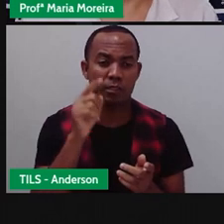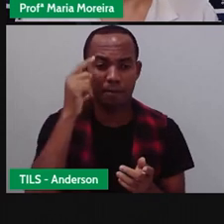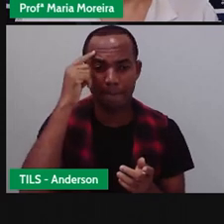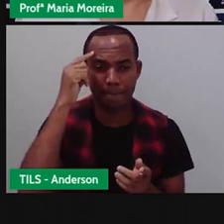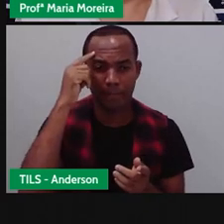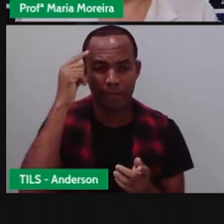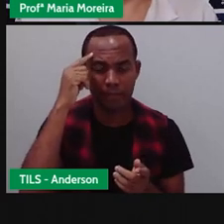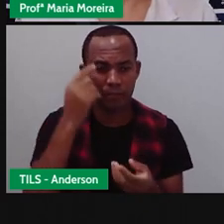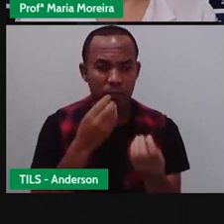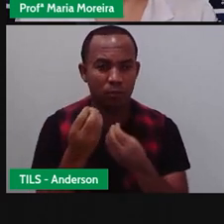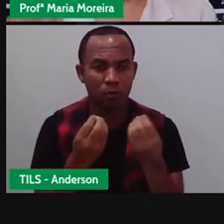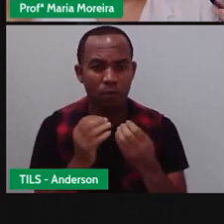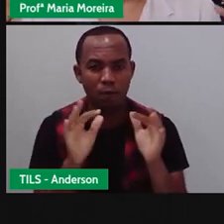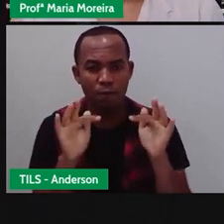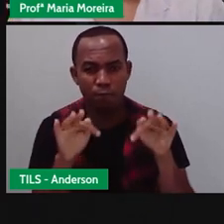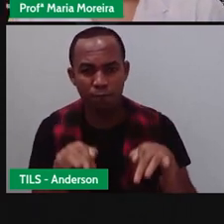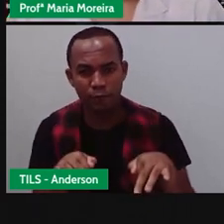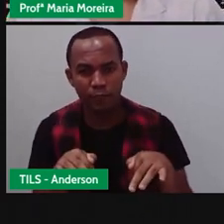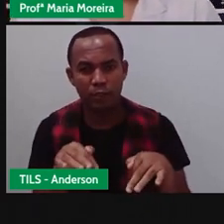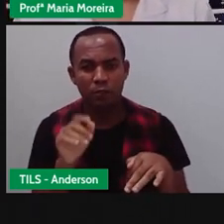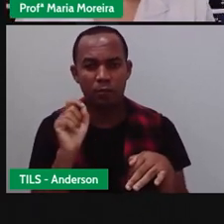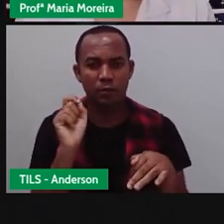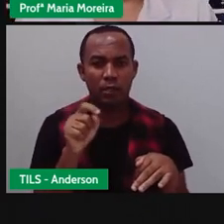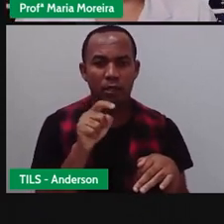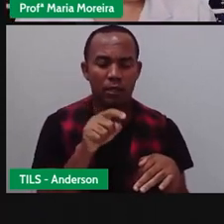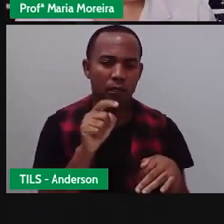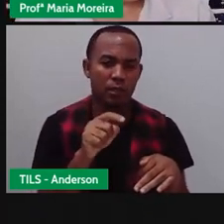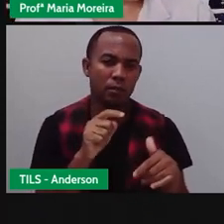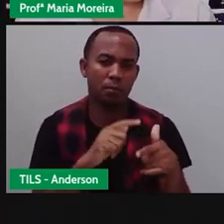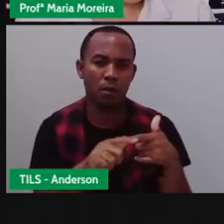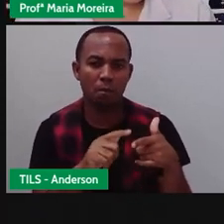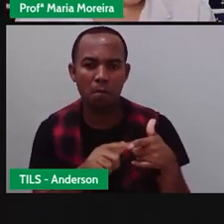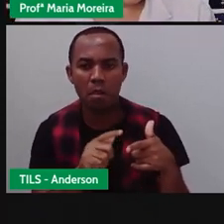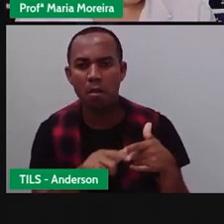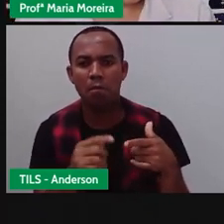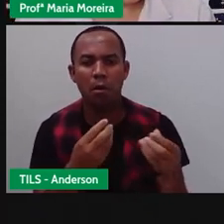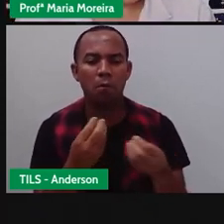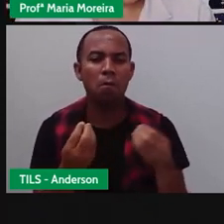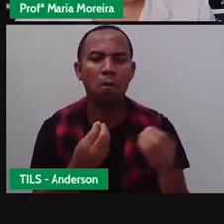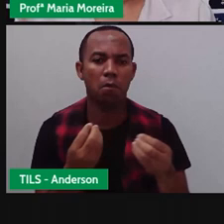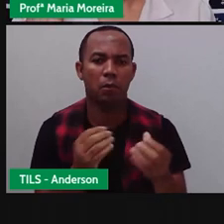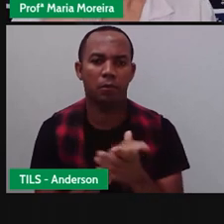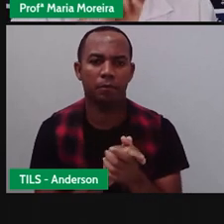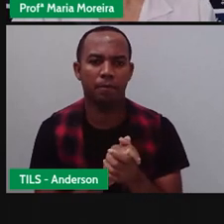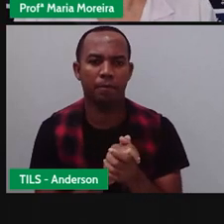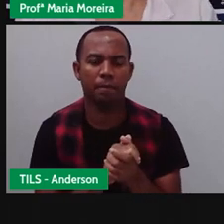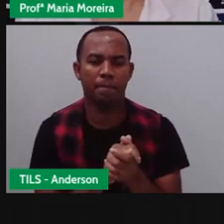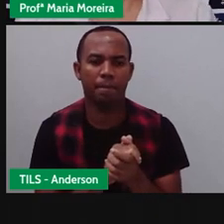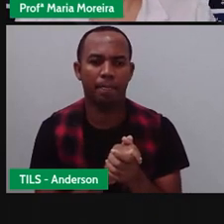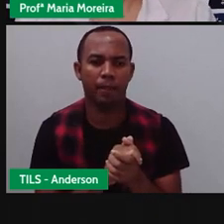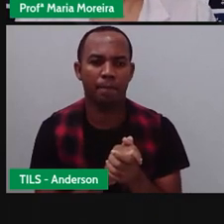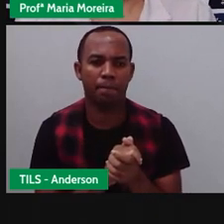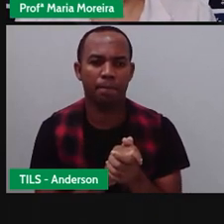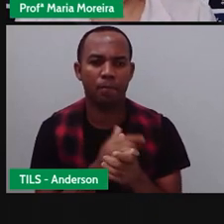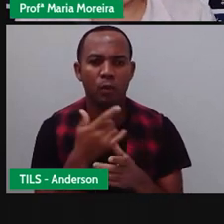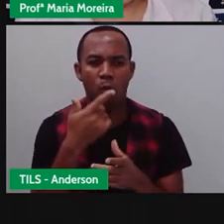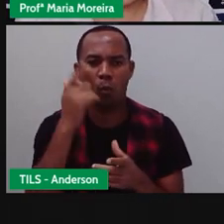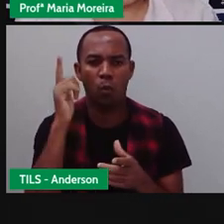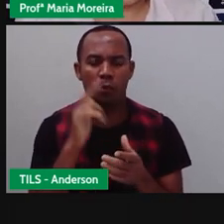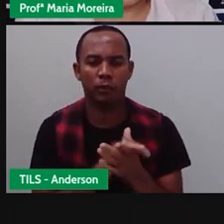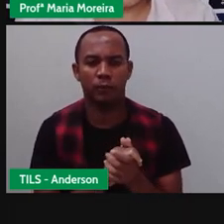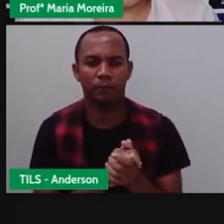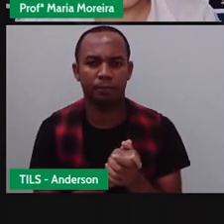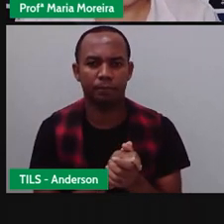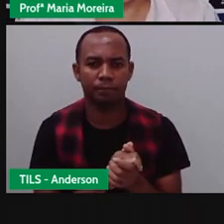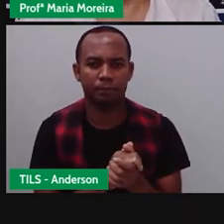terminar essa aula, em situações, problemas que envolvam uma moto, por exemplo? Não é isso? Minha próxima lâmina de slide